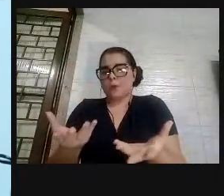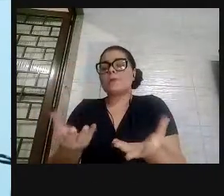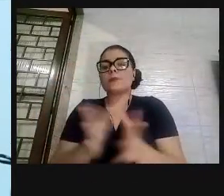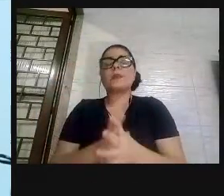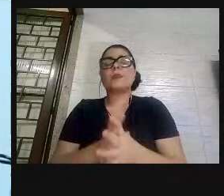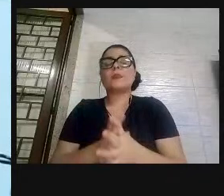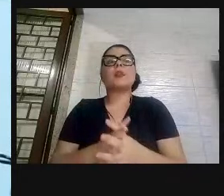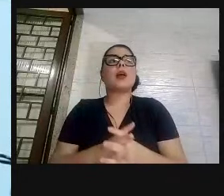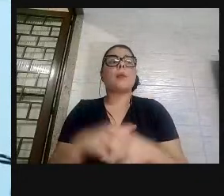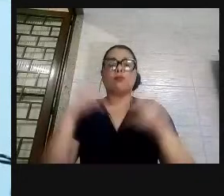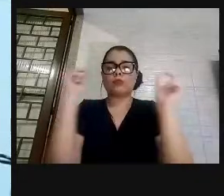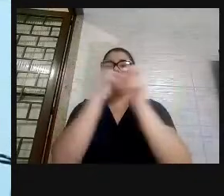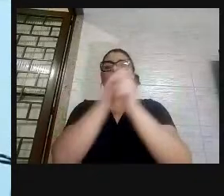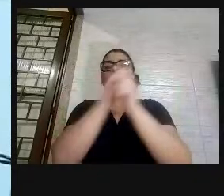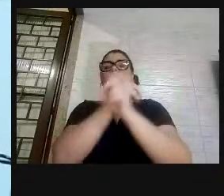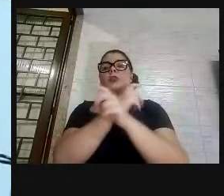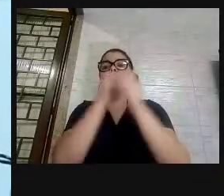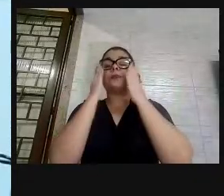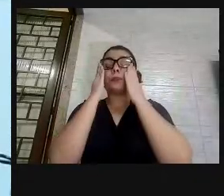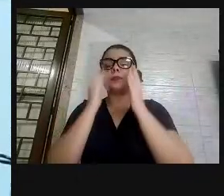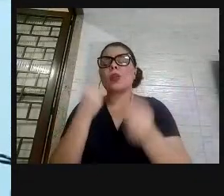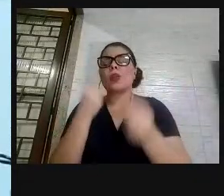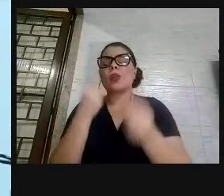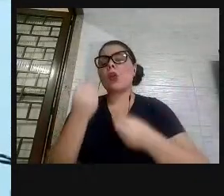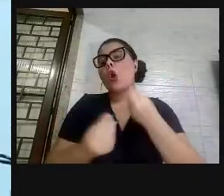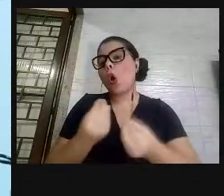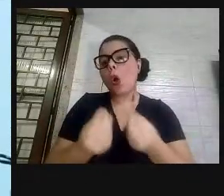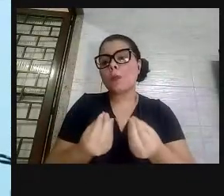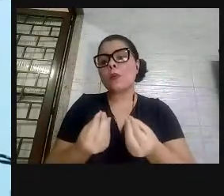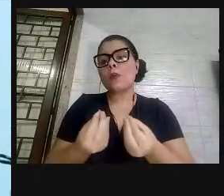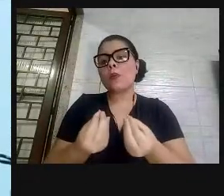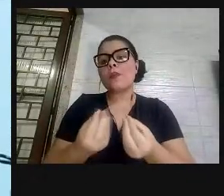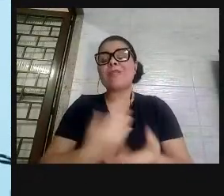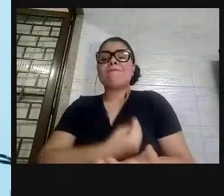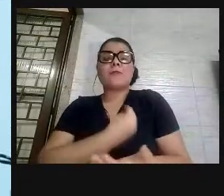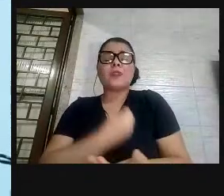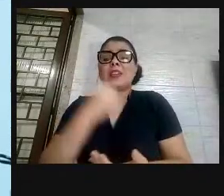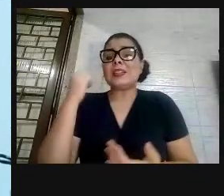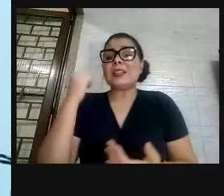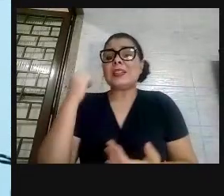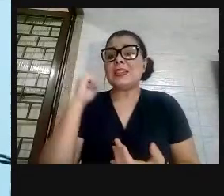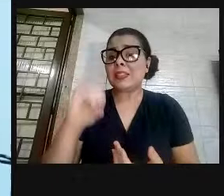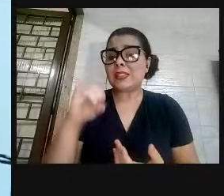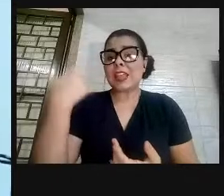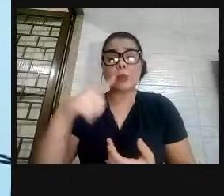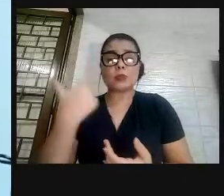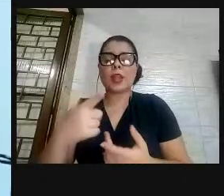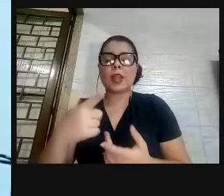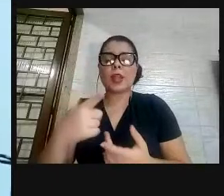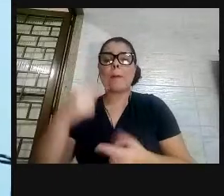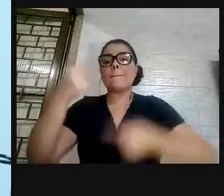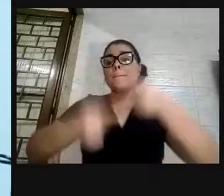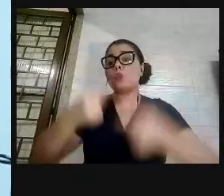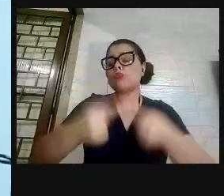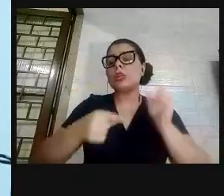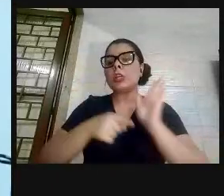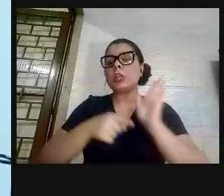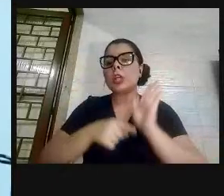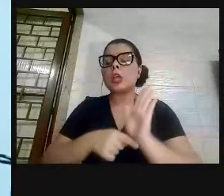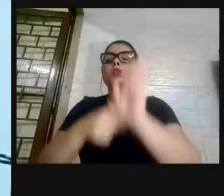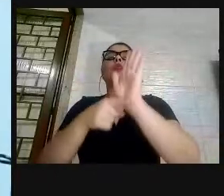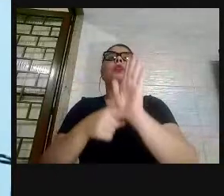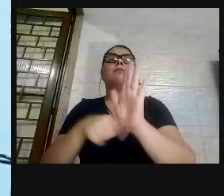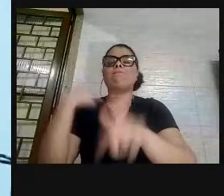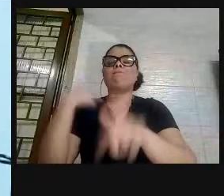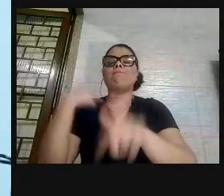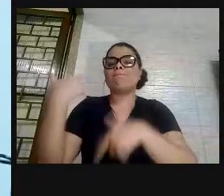o outro? Como é que vai garantir a possibilidade de sobrevivência se não tem política de emprego, se não tem política de geração de renda, se você não